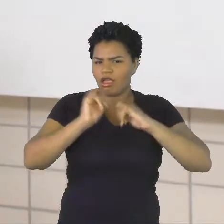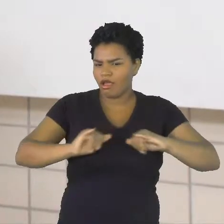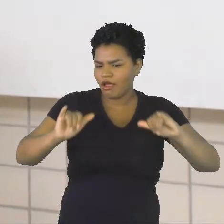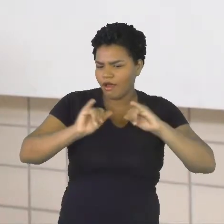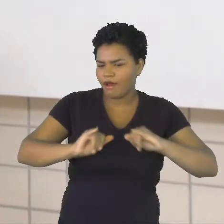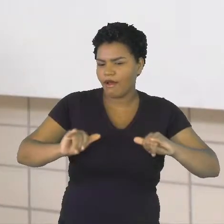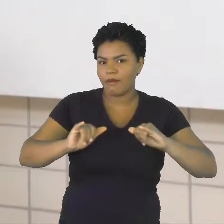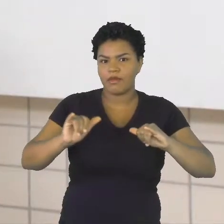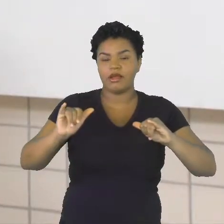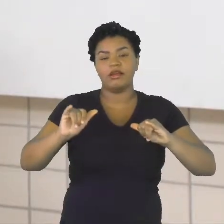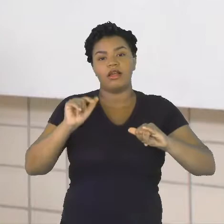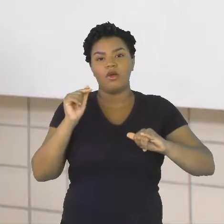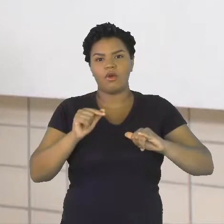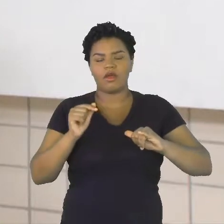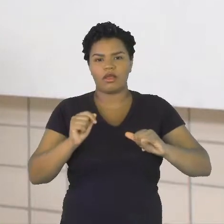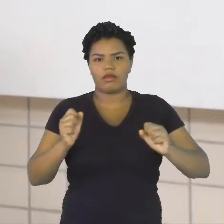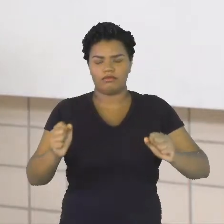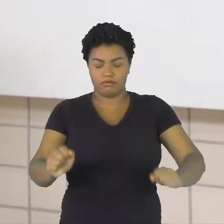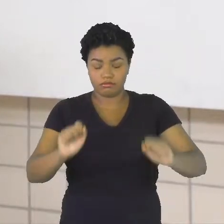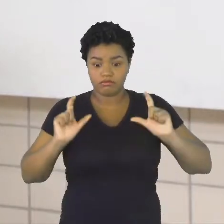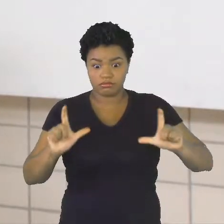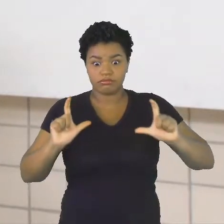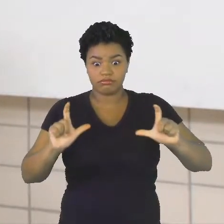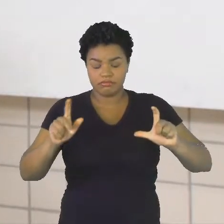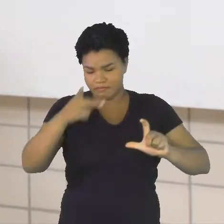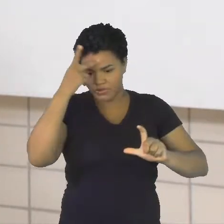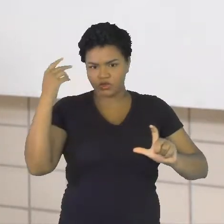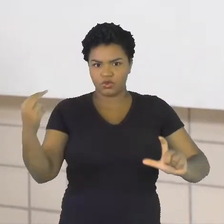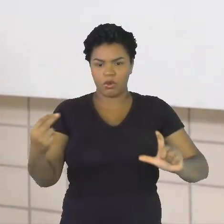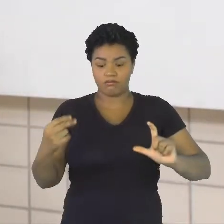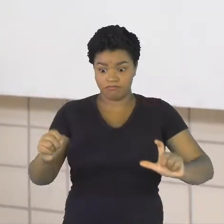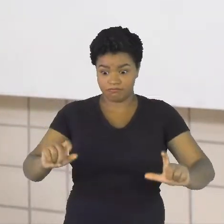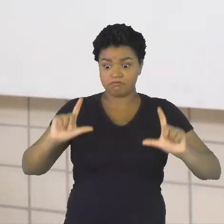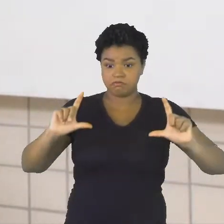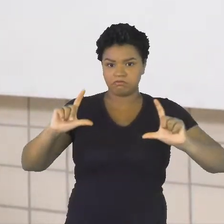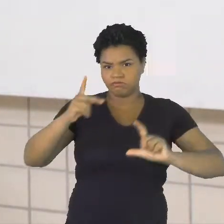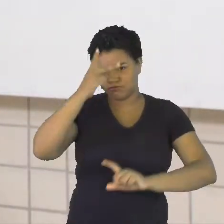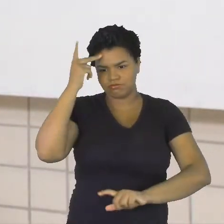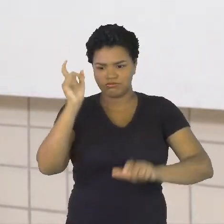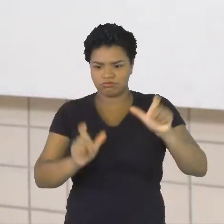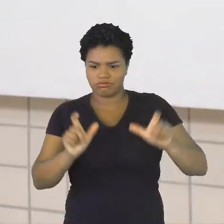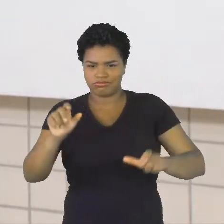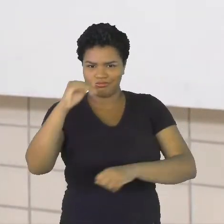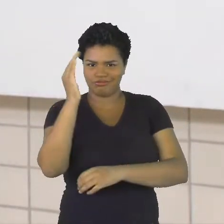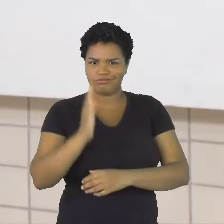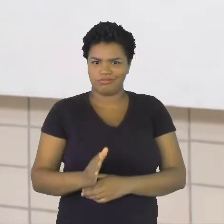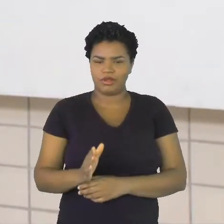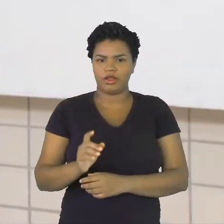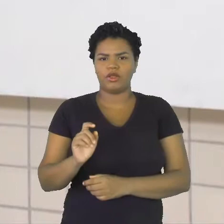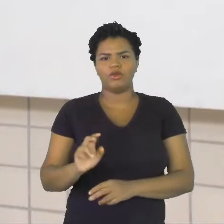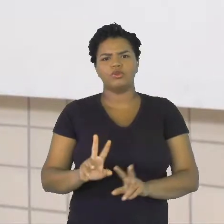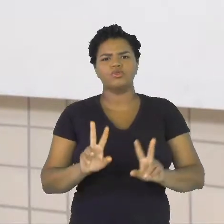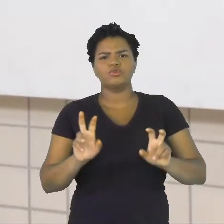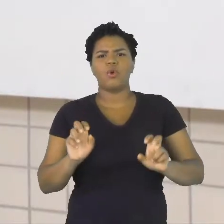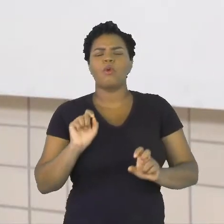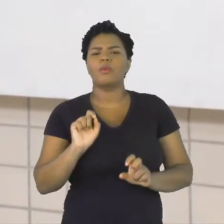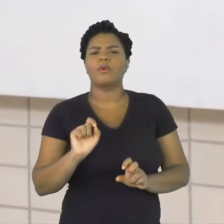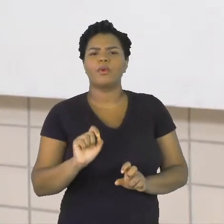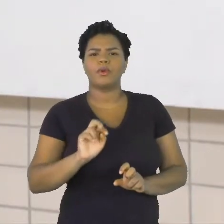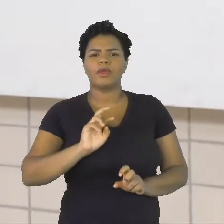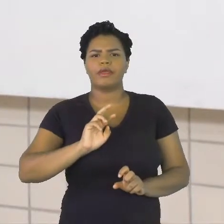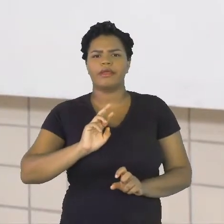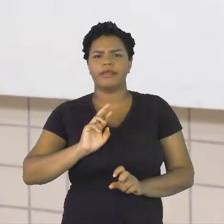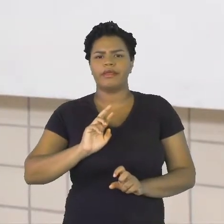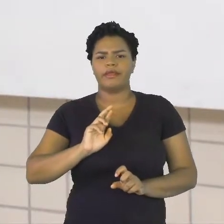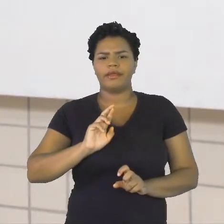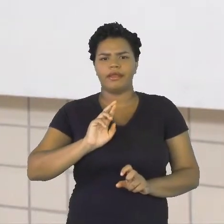bem impactantes para chamar a mesma atenção dos brasileiros quanto à consequência do